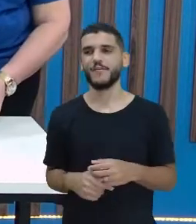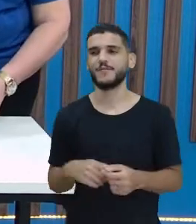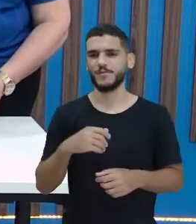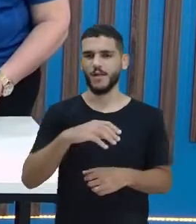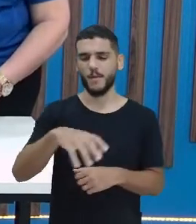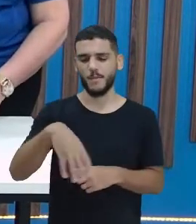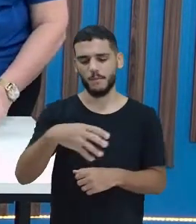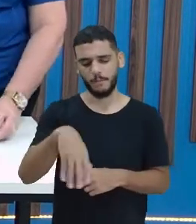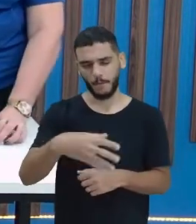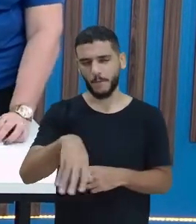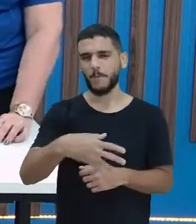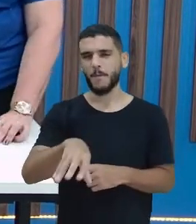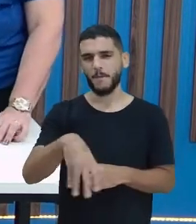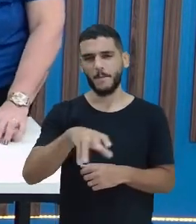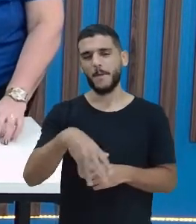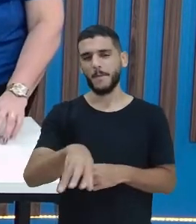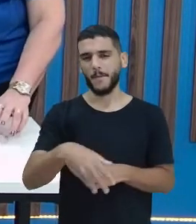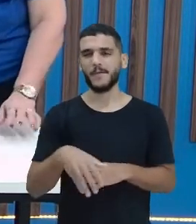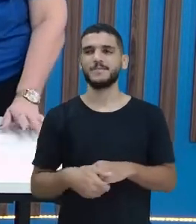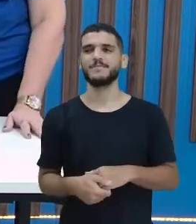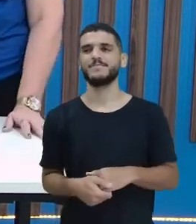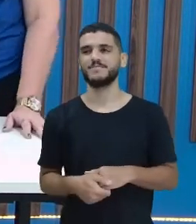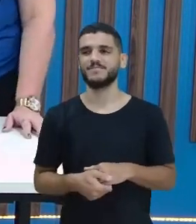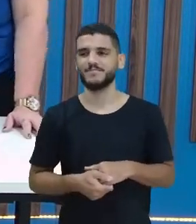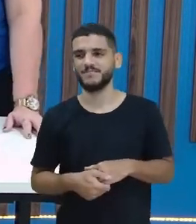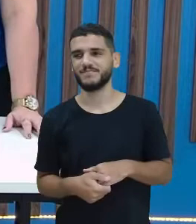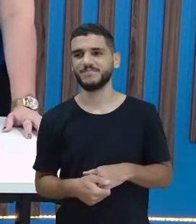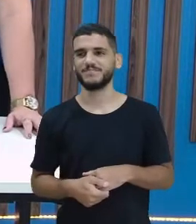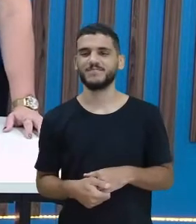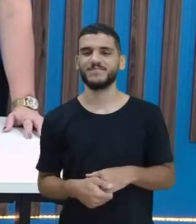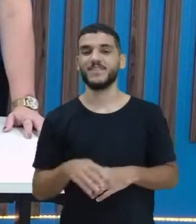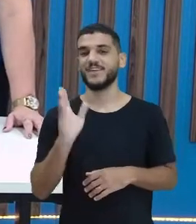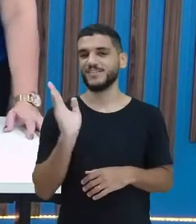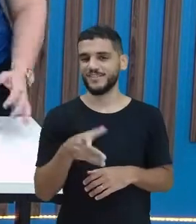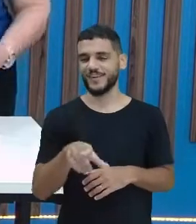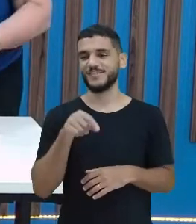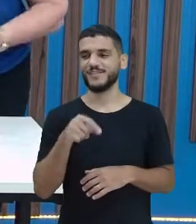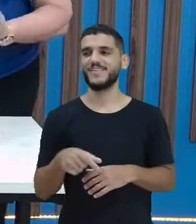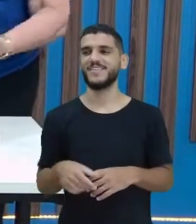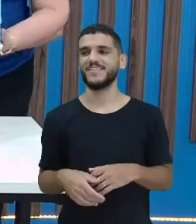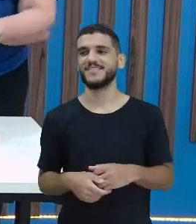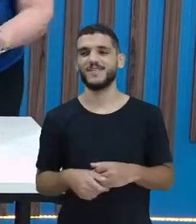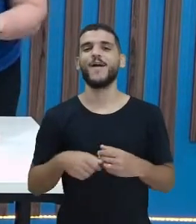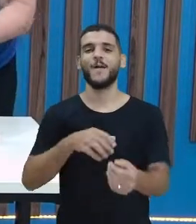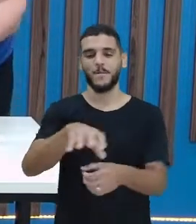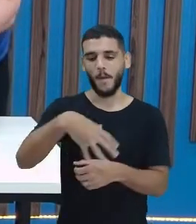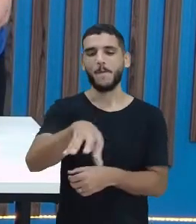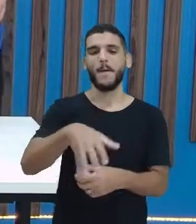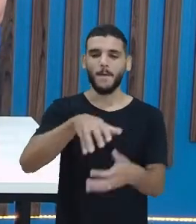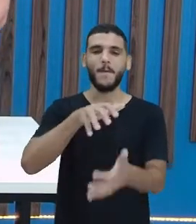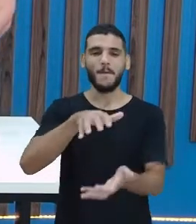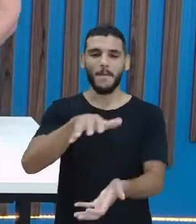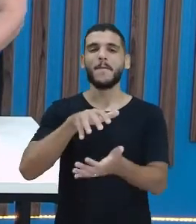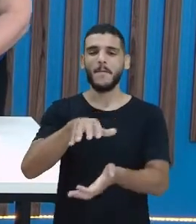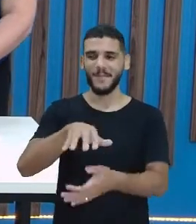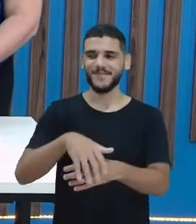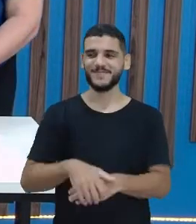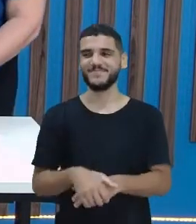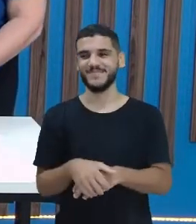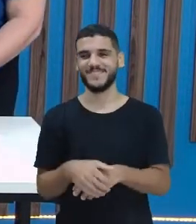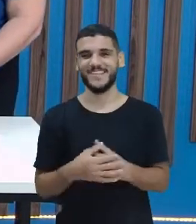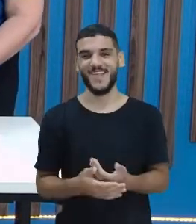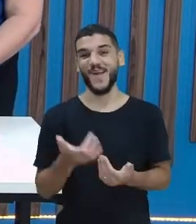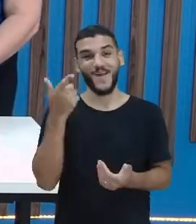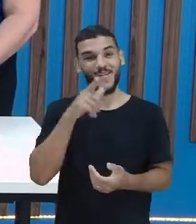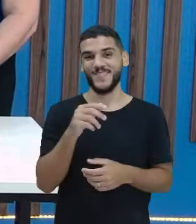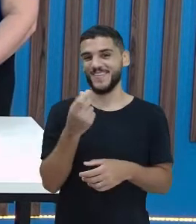Mistura, professora Iris, a latinha. Já tirei. Mistura. Olha para aí. Estudinho